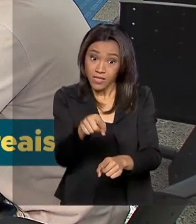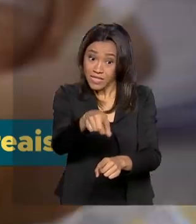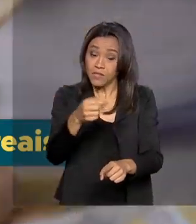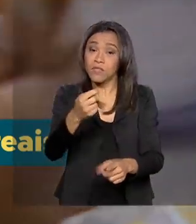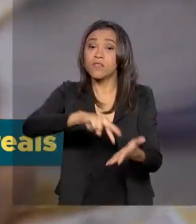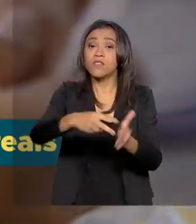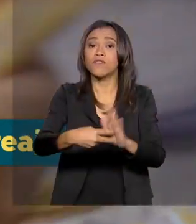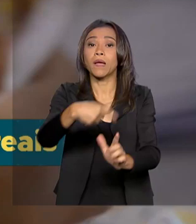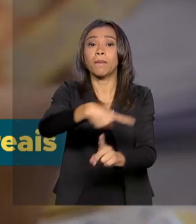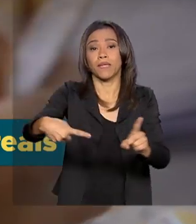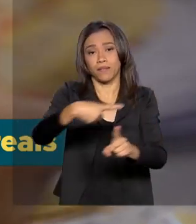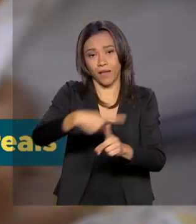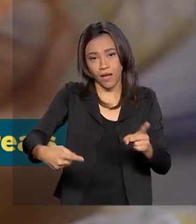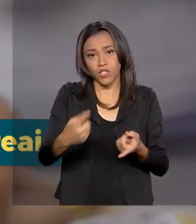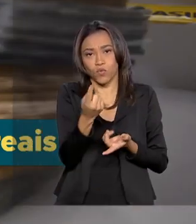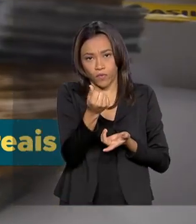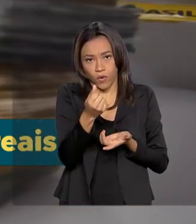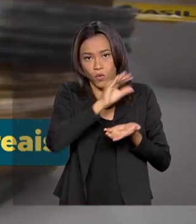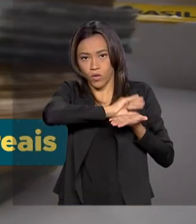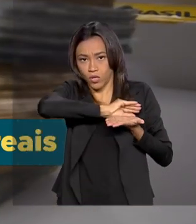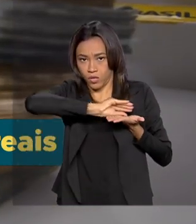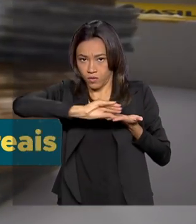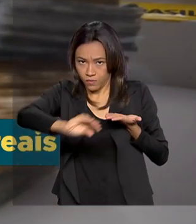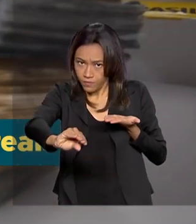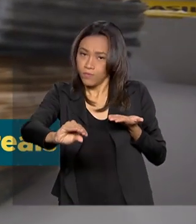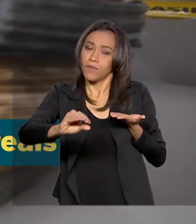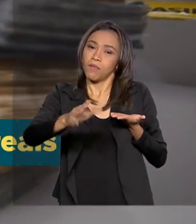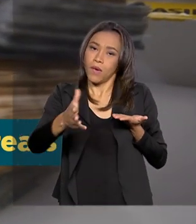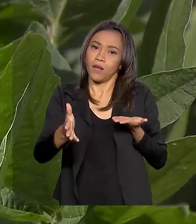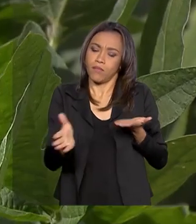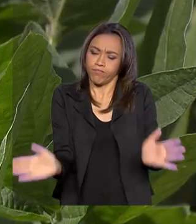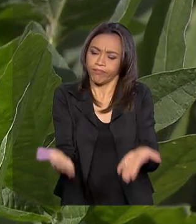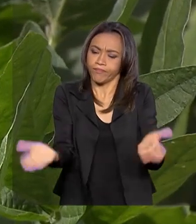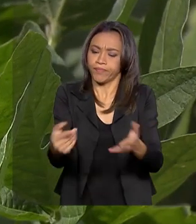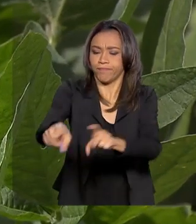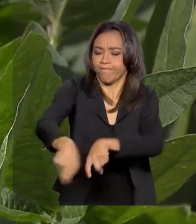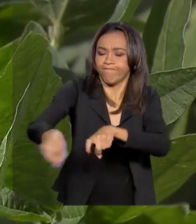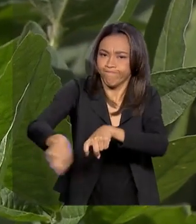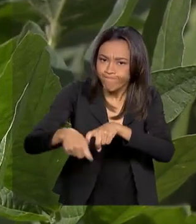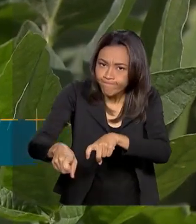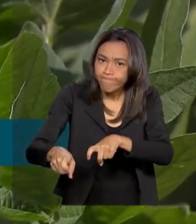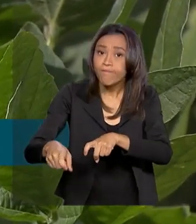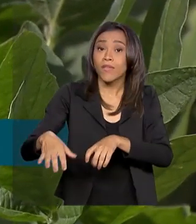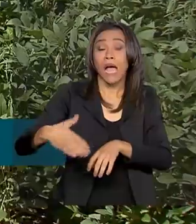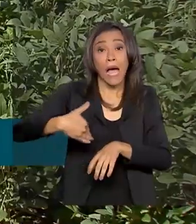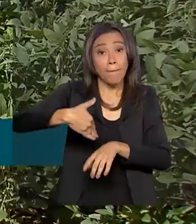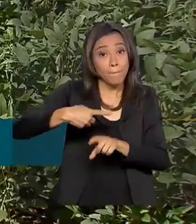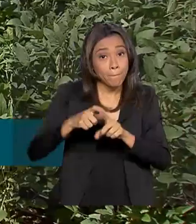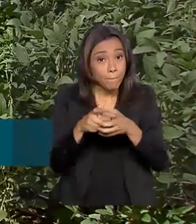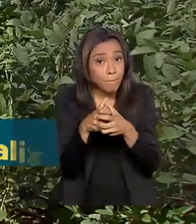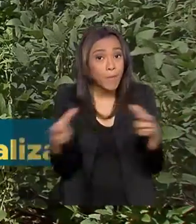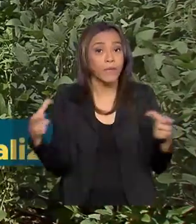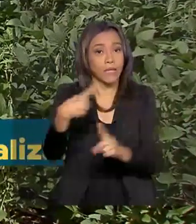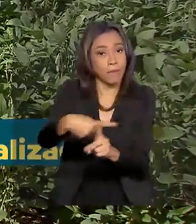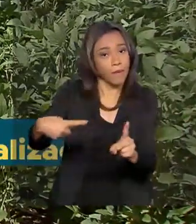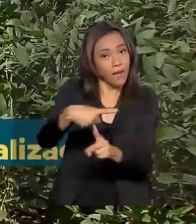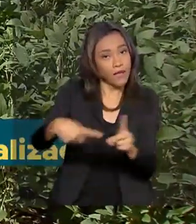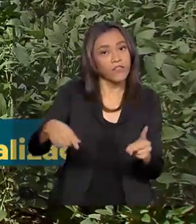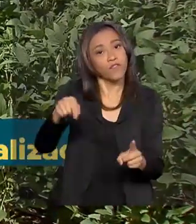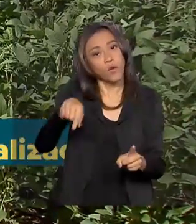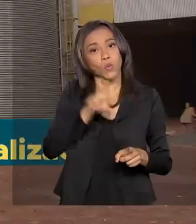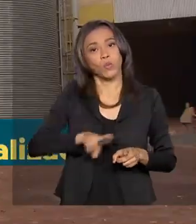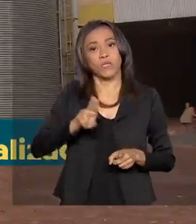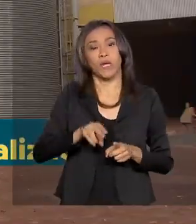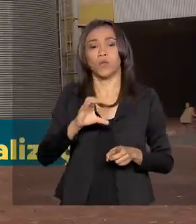metade do valor disponibilizado para financiar a safra atual. A maior parte dos recursos foi utilizada em operações de